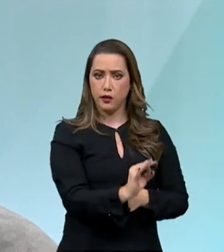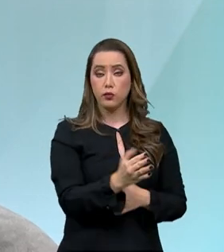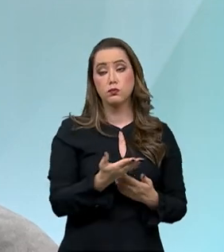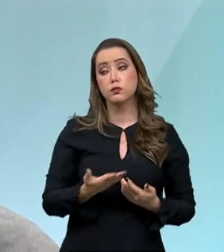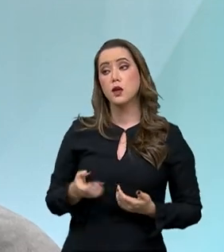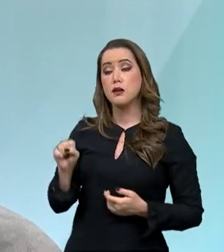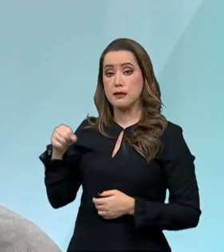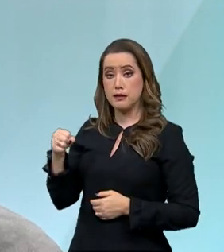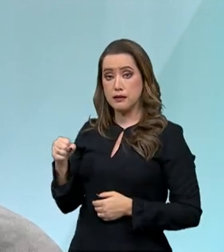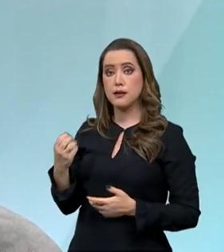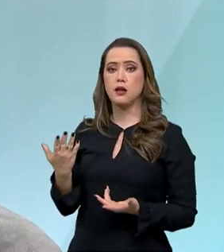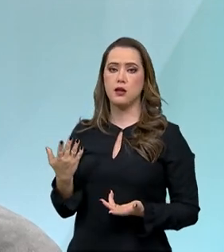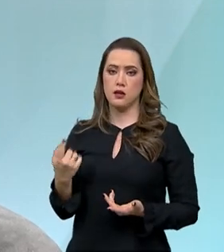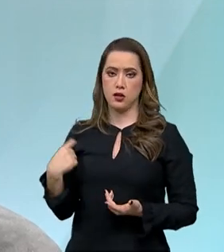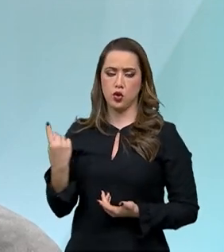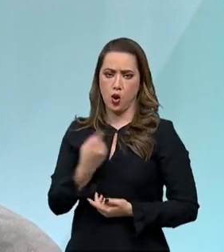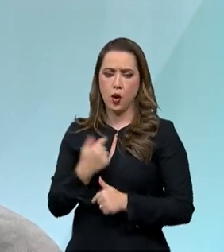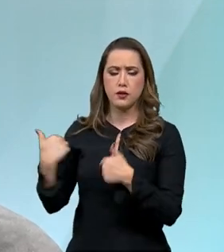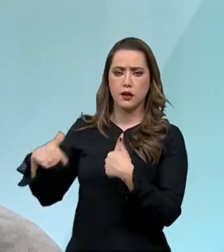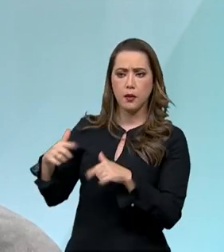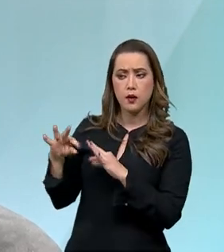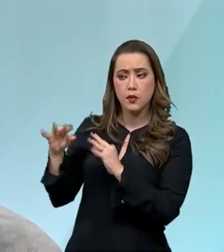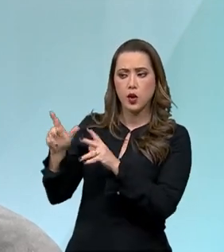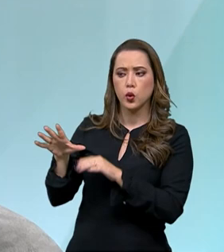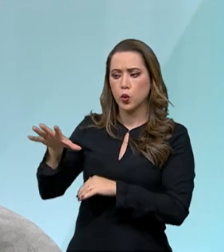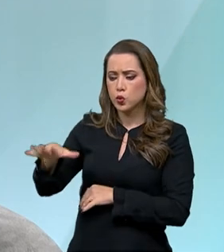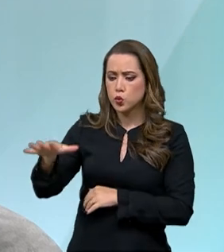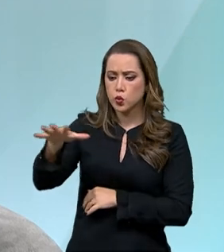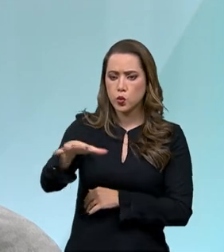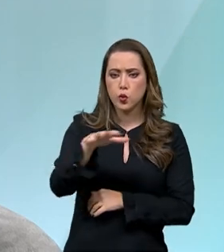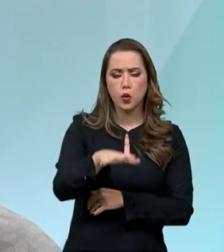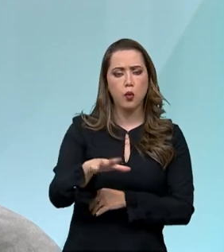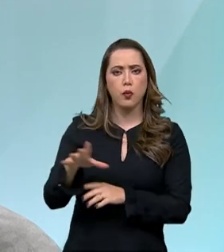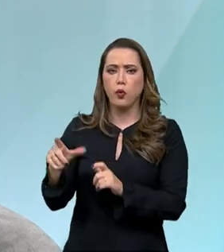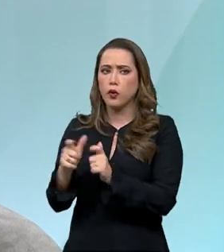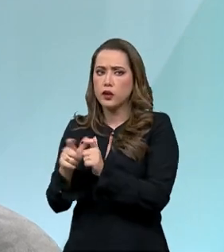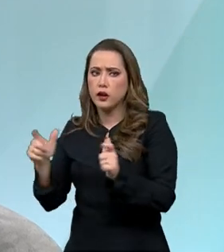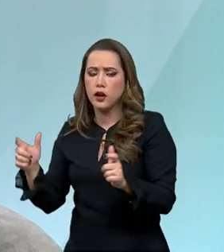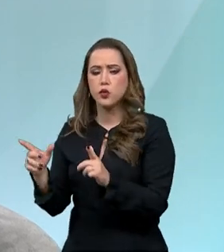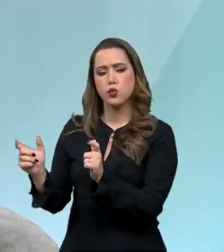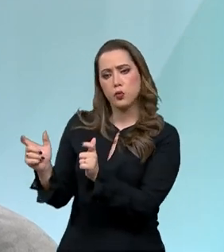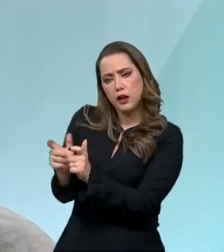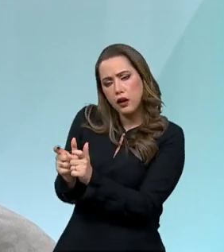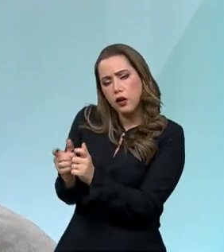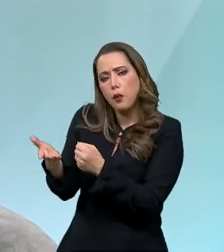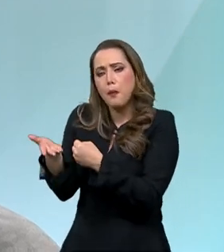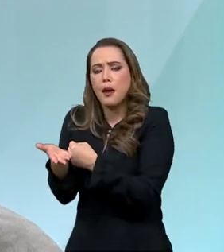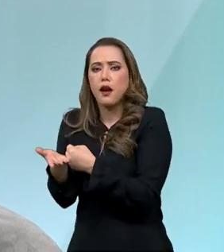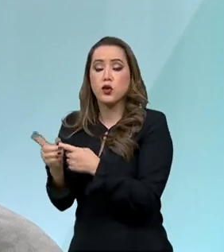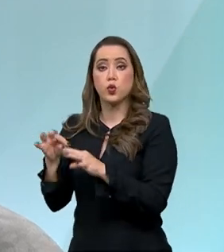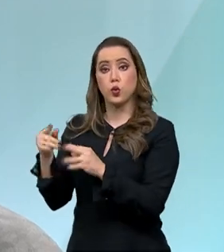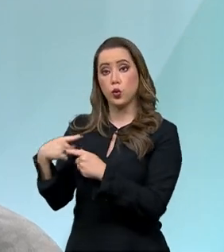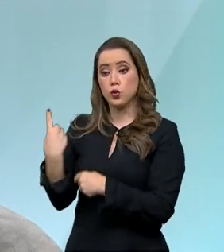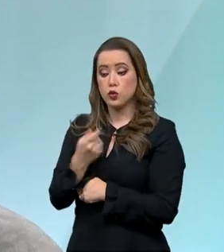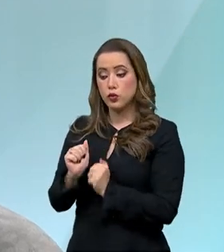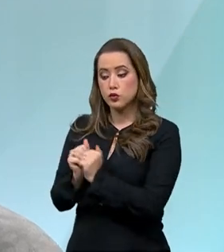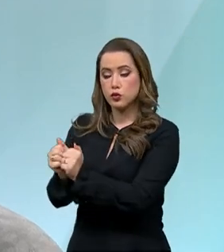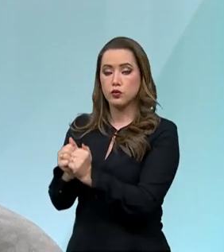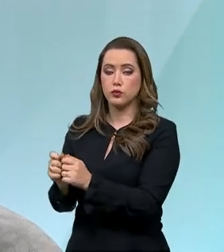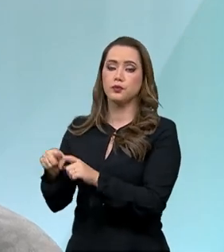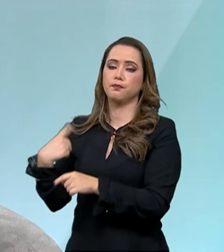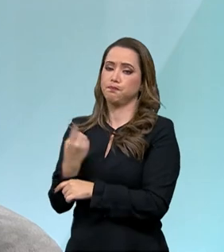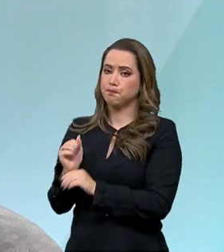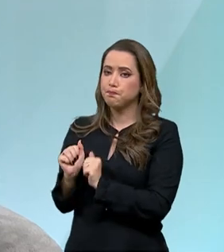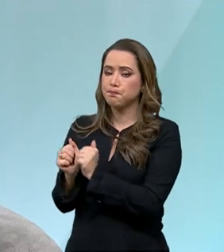as agriculturas, o pequeno, o médio, grande, estão no nosso radar. Nós temos centros de pesquisa, por exemplo, como